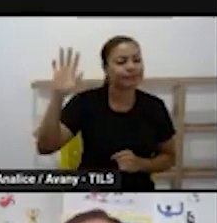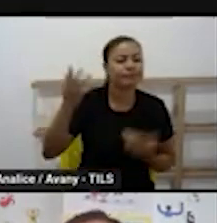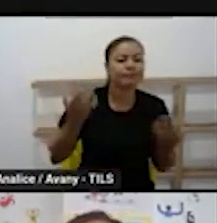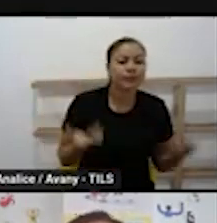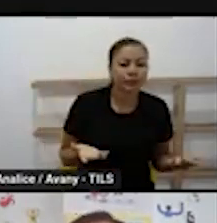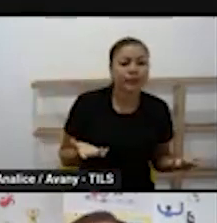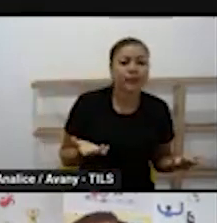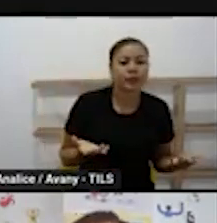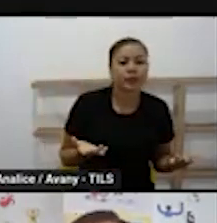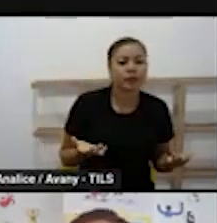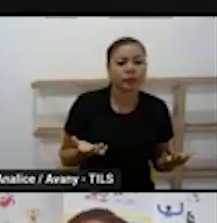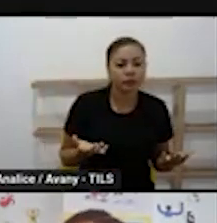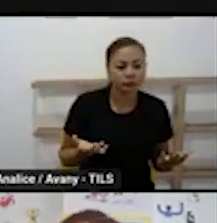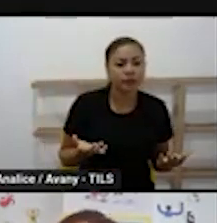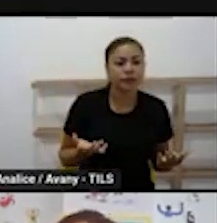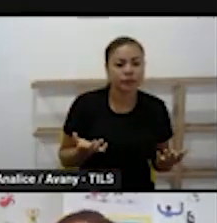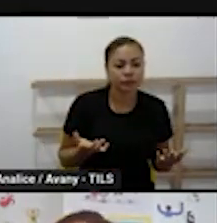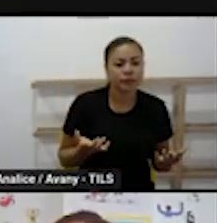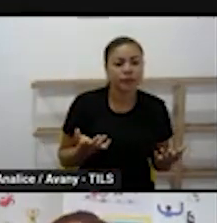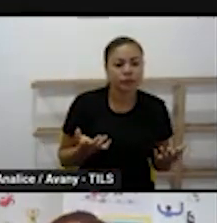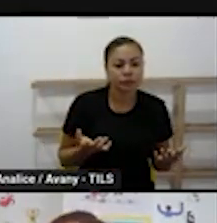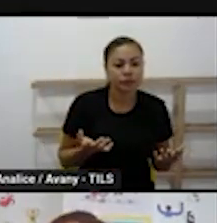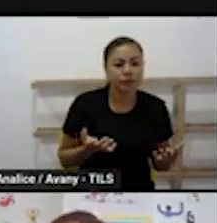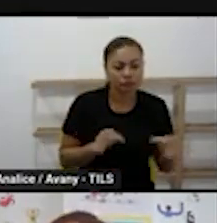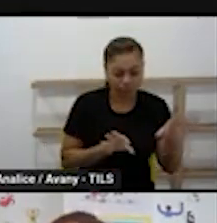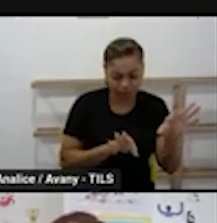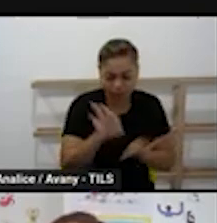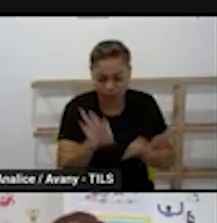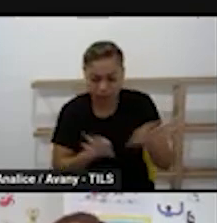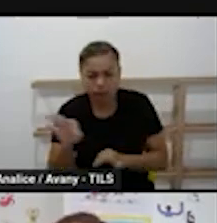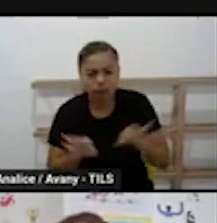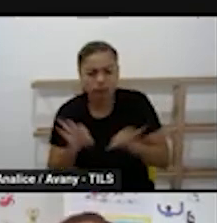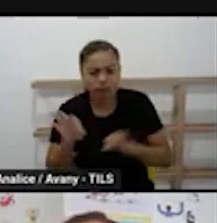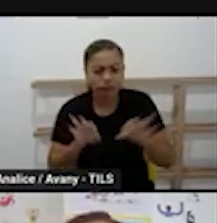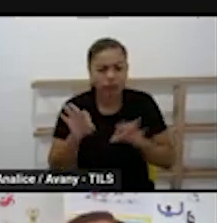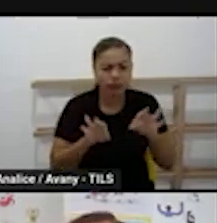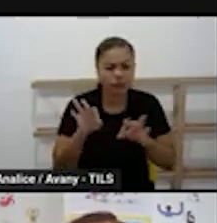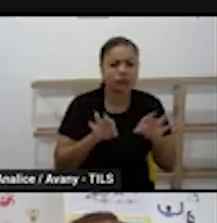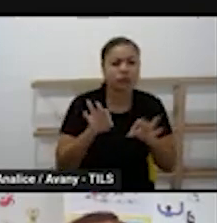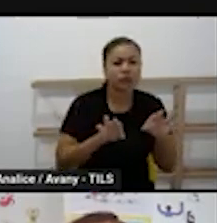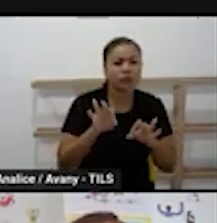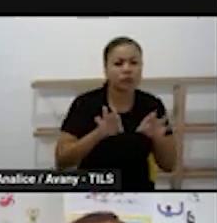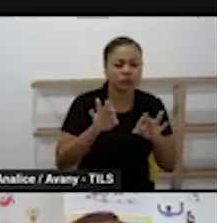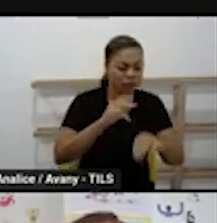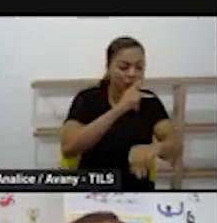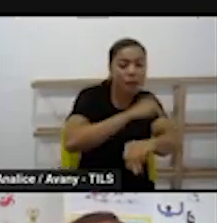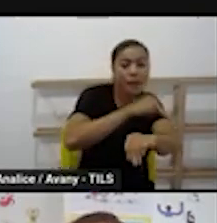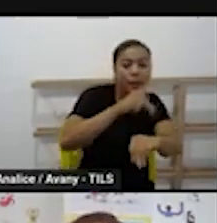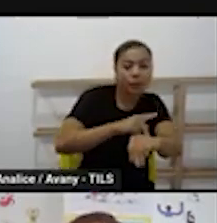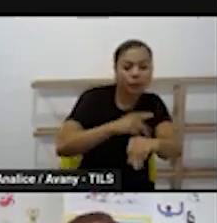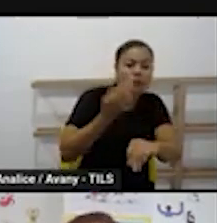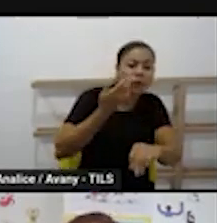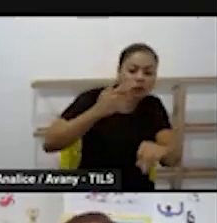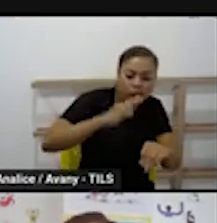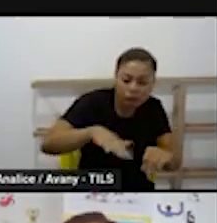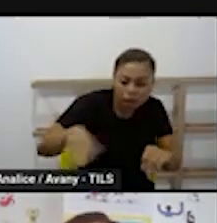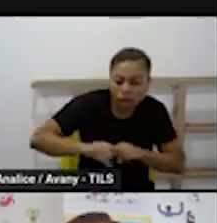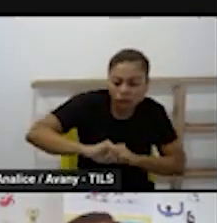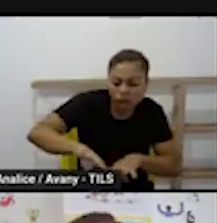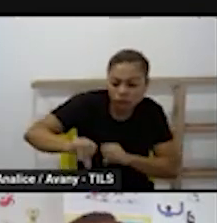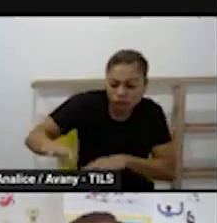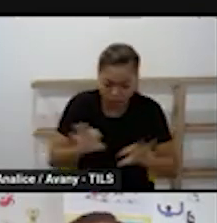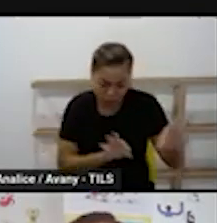é organizado o processo pedagógico da educação infantil? Como é organizado esse processo